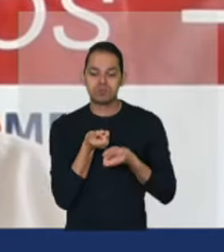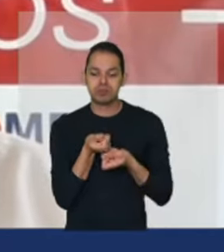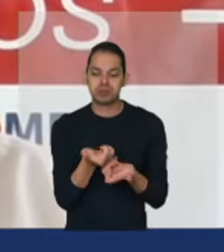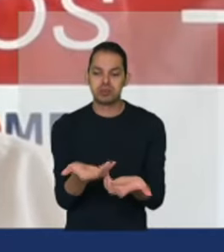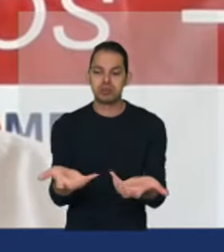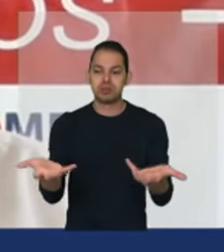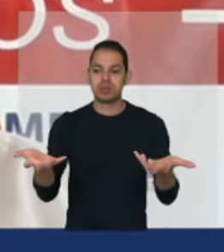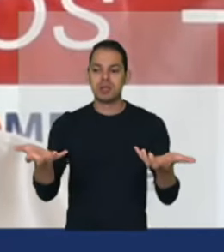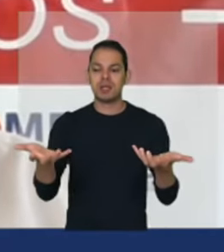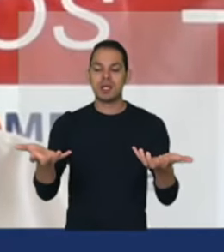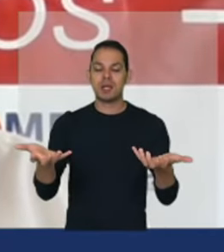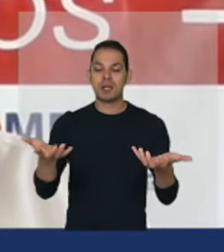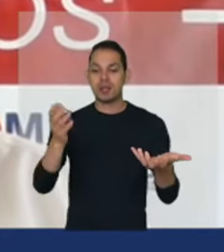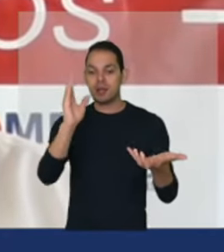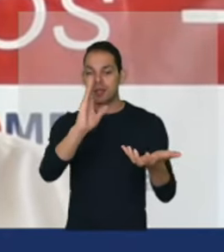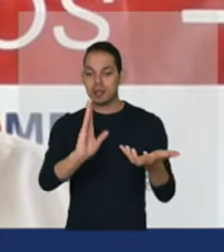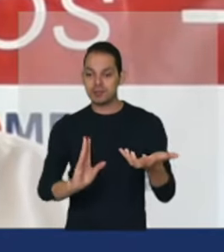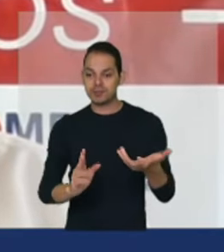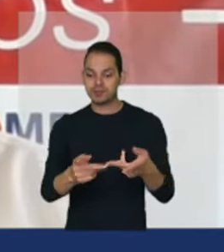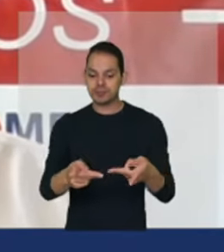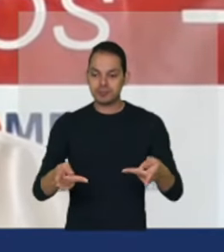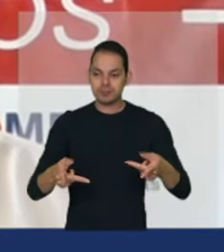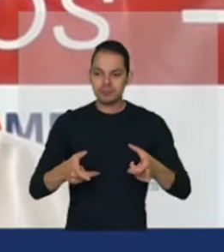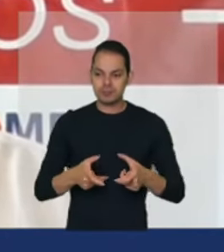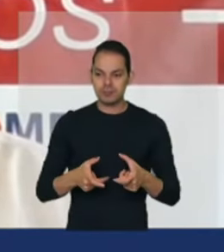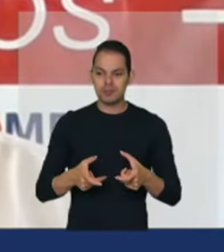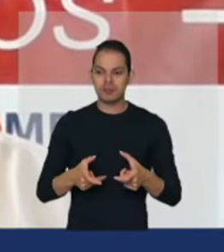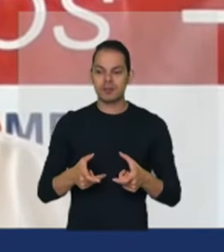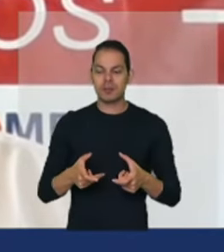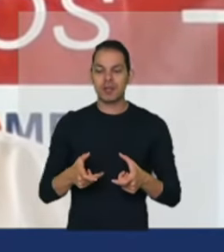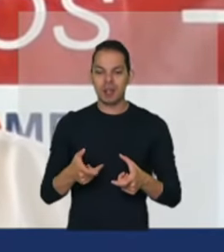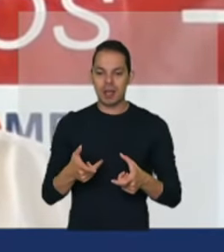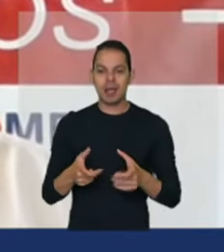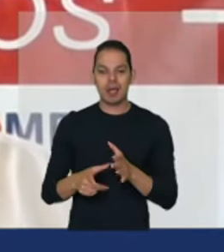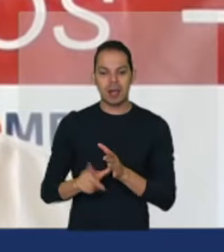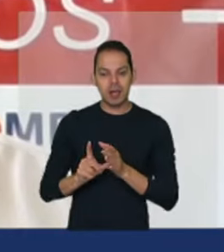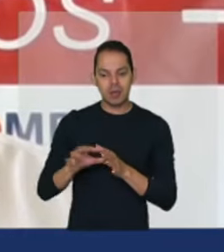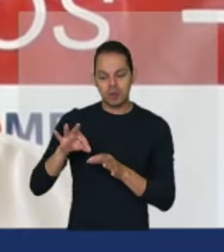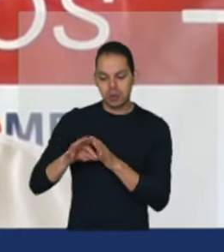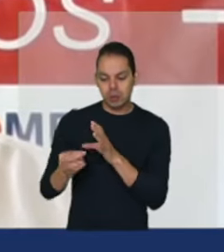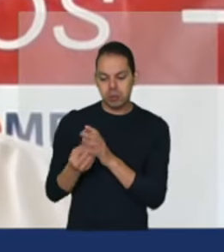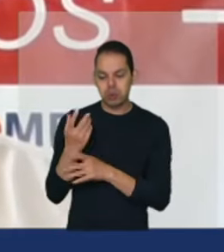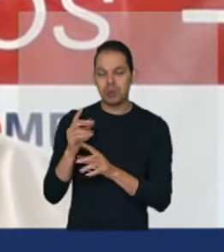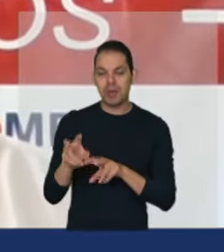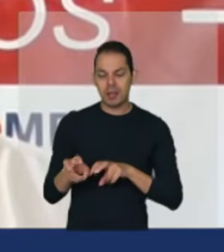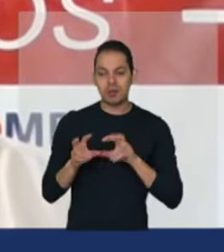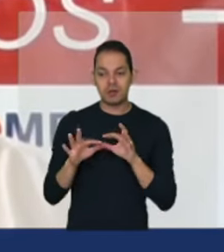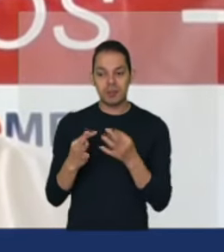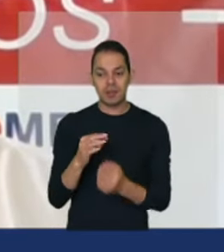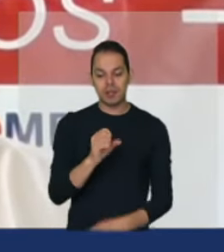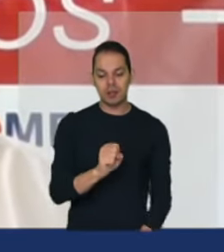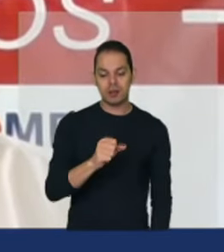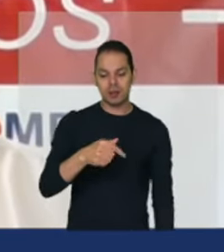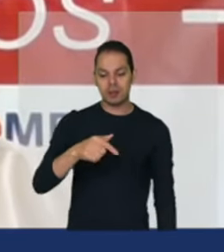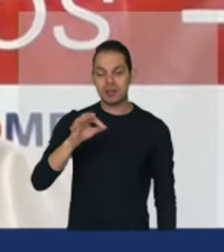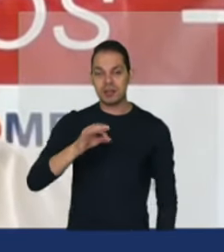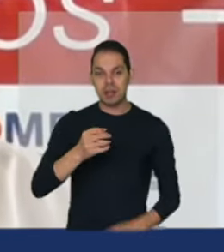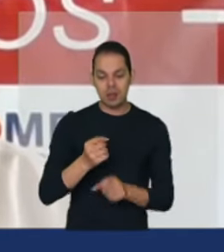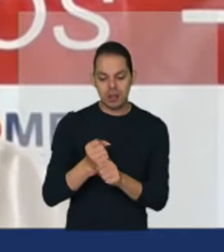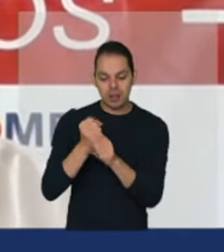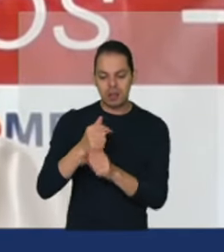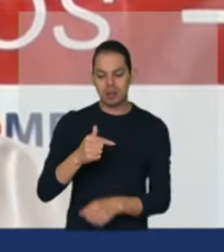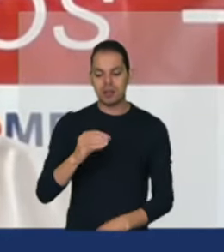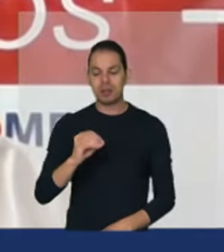prato a boia no prato vem exatamente da agricultura familiar 87% da mandioca 70% do